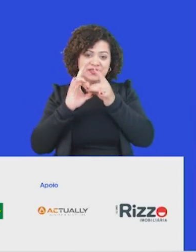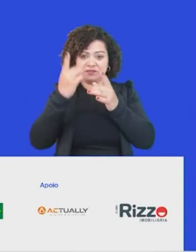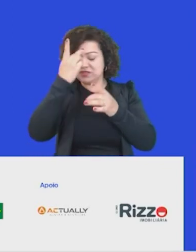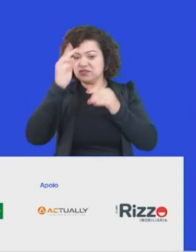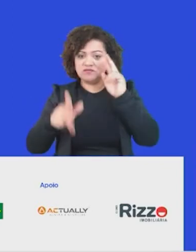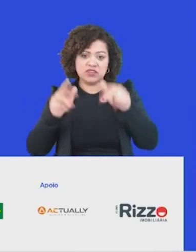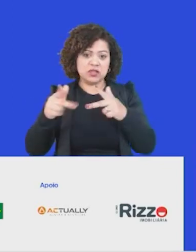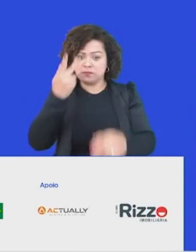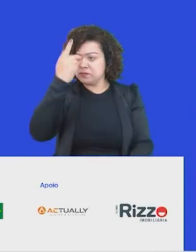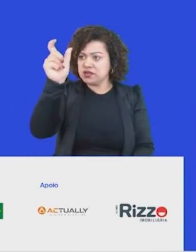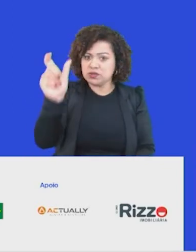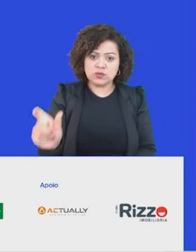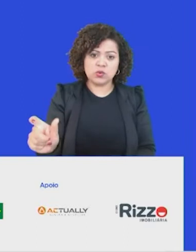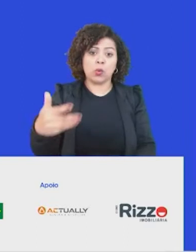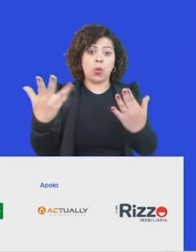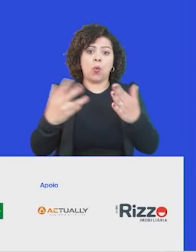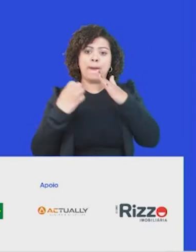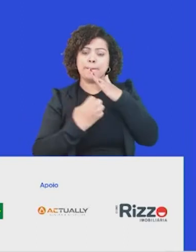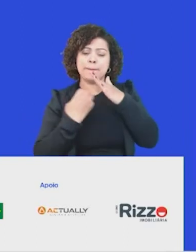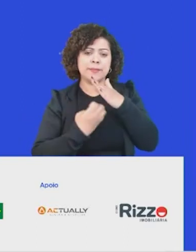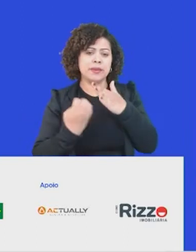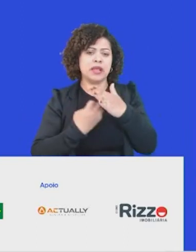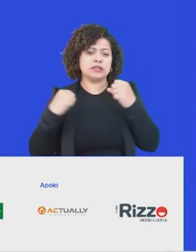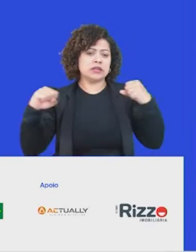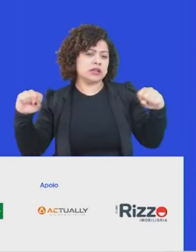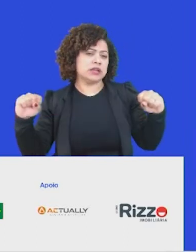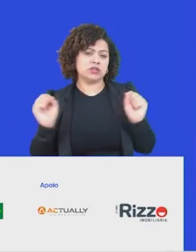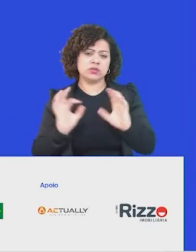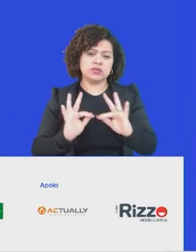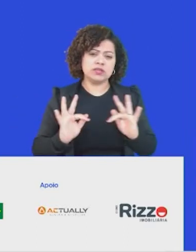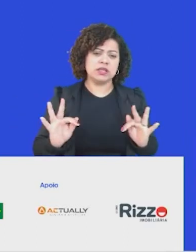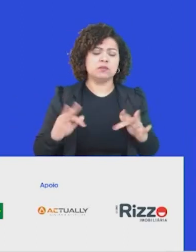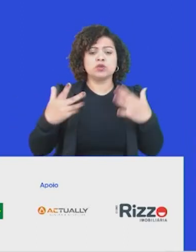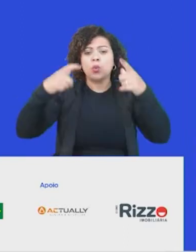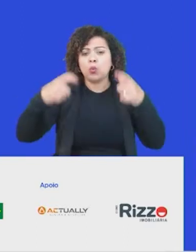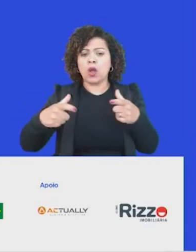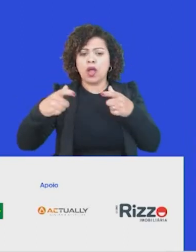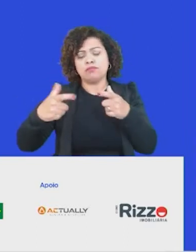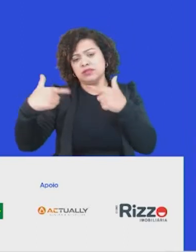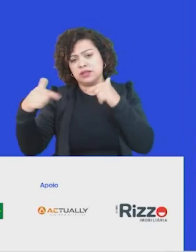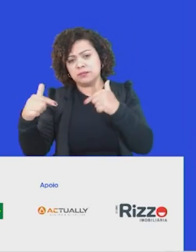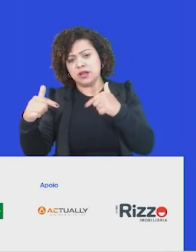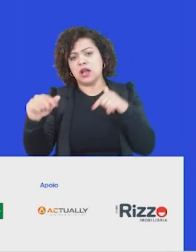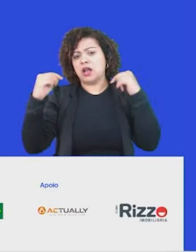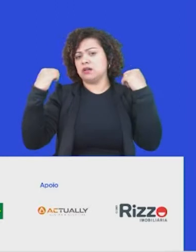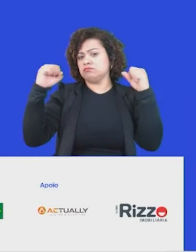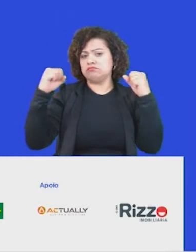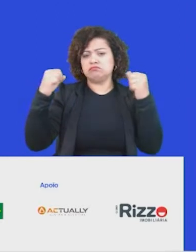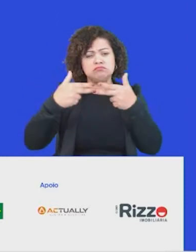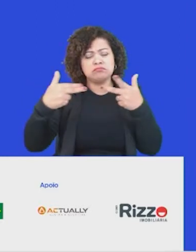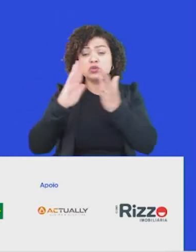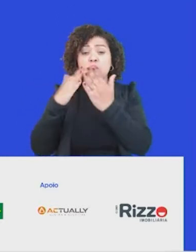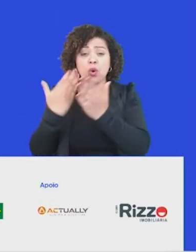sejam cidadãos, empresas grandes, médias e pequenas, startups, organizações, investidores, academia, comunidade, enfim,